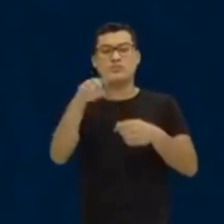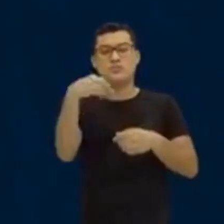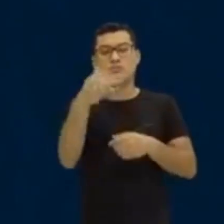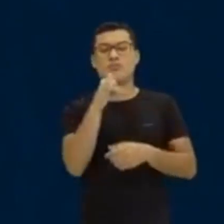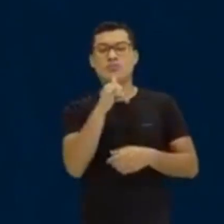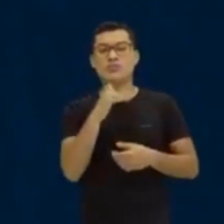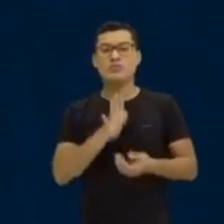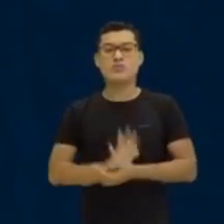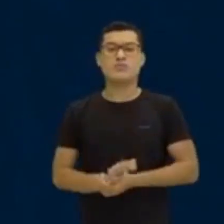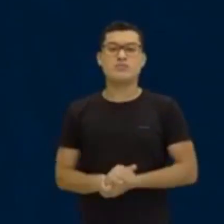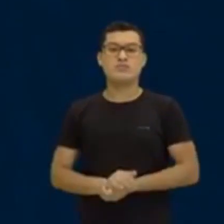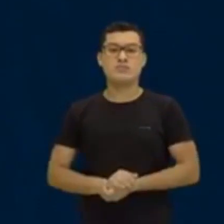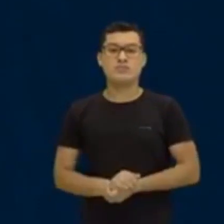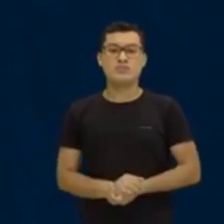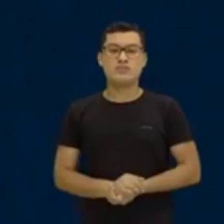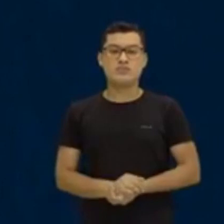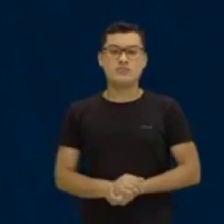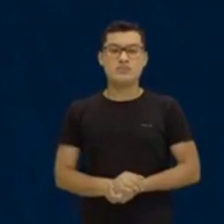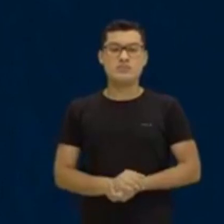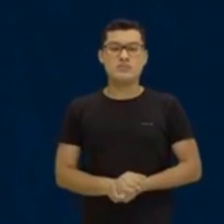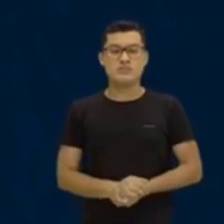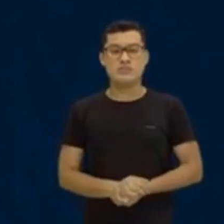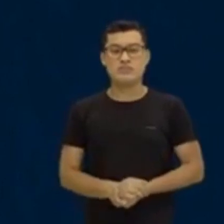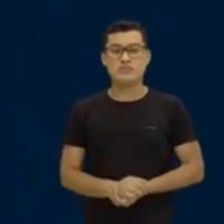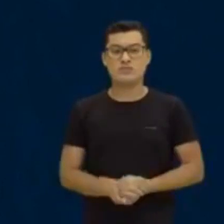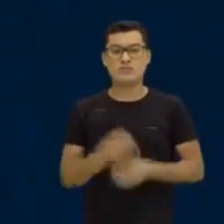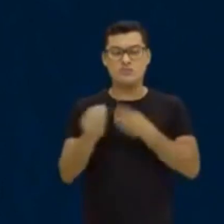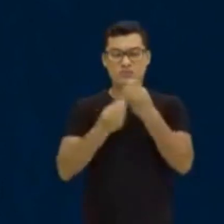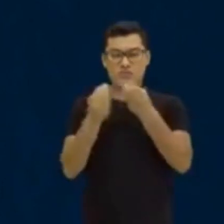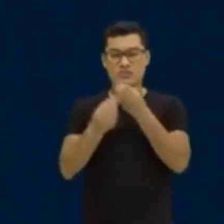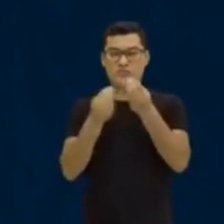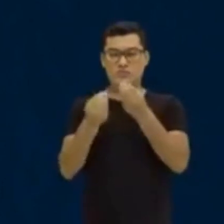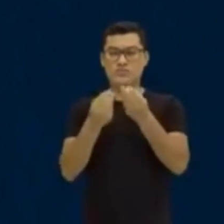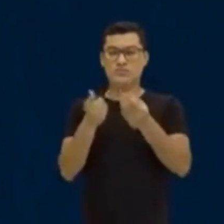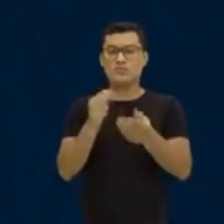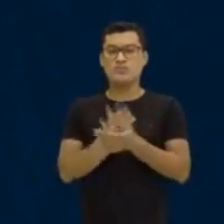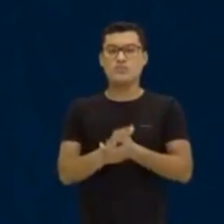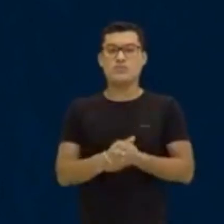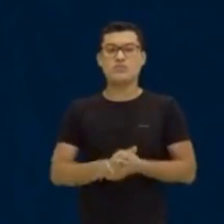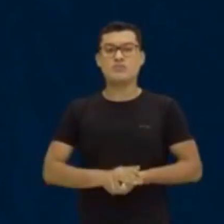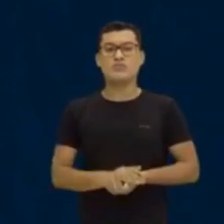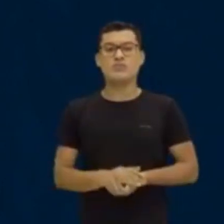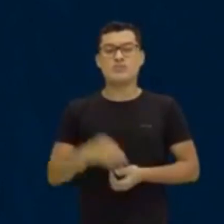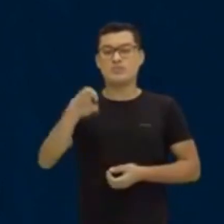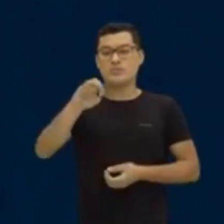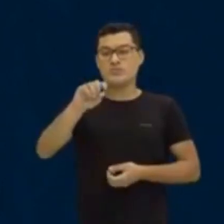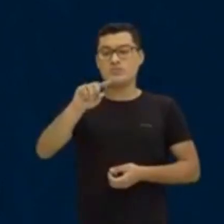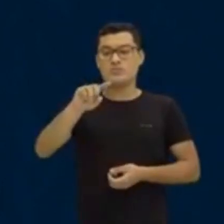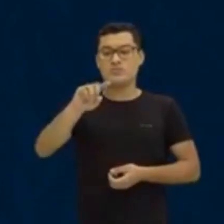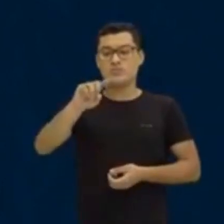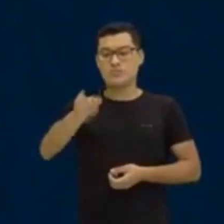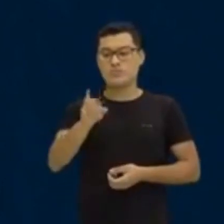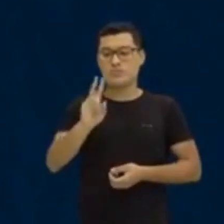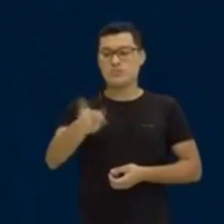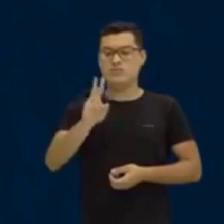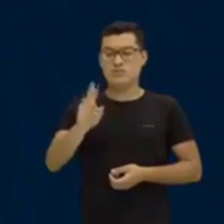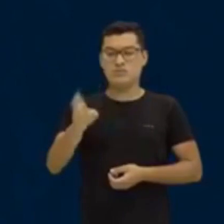Bora lá. Quando a dízima é composta, pessoal, ela vai ter esse formato aqui.